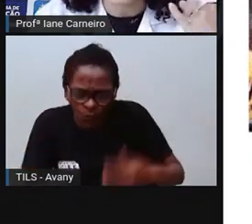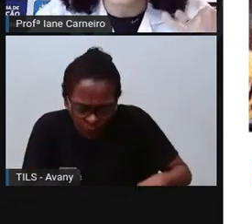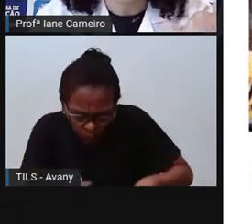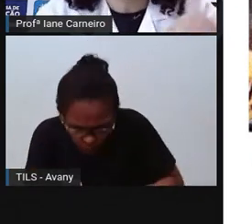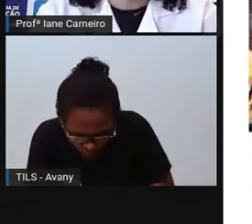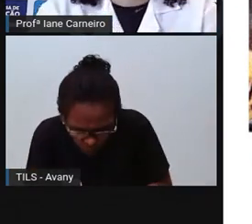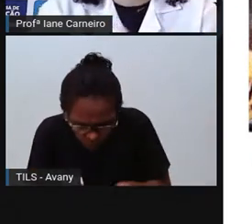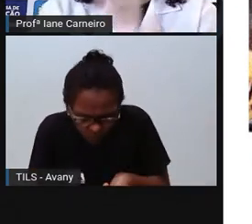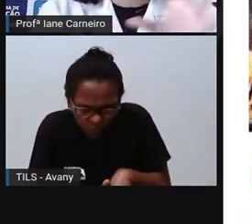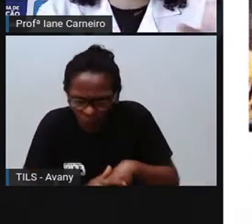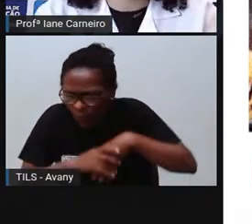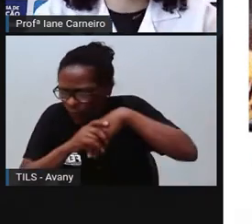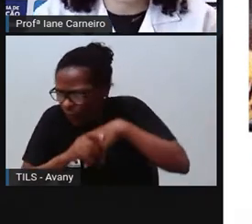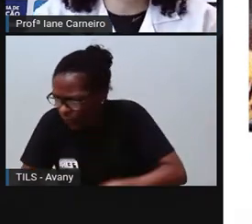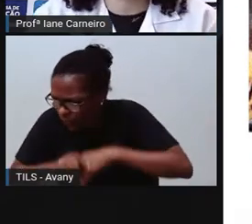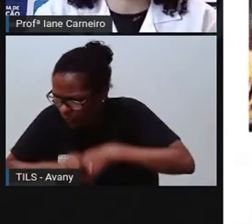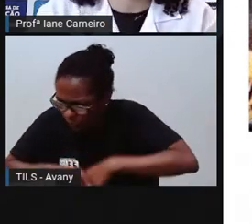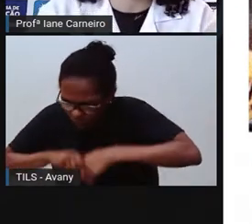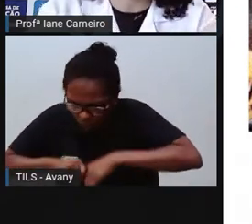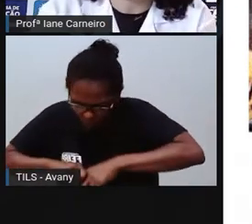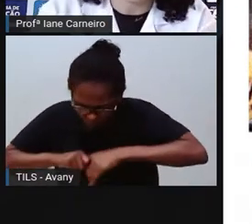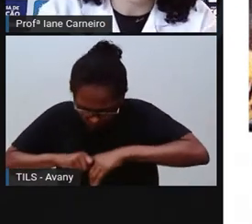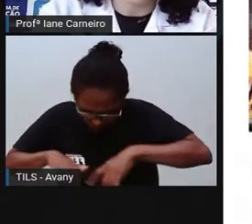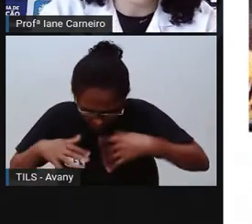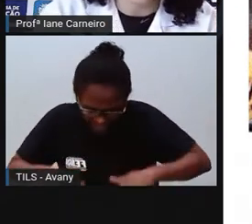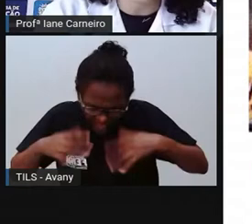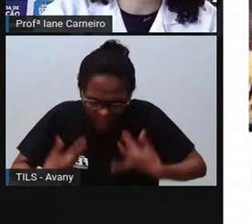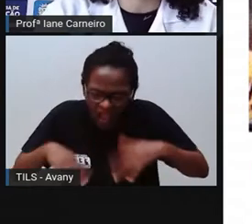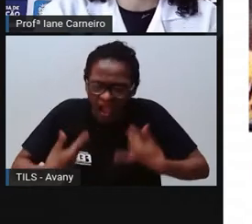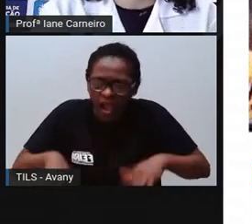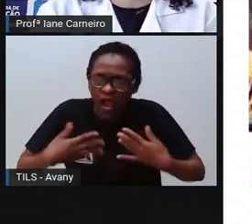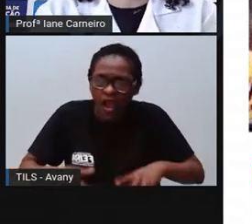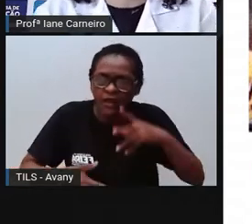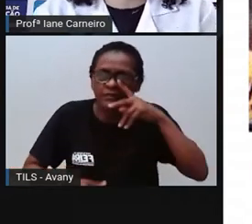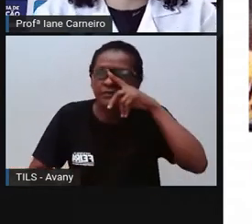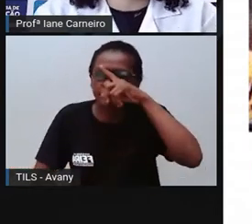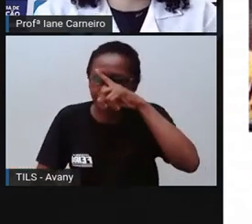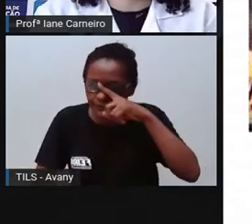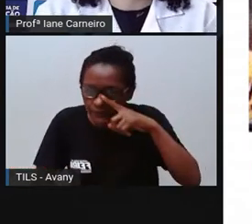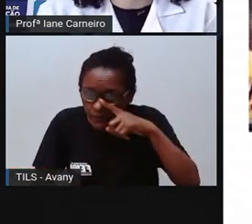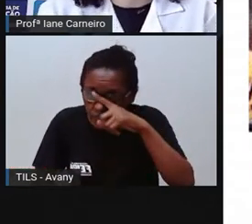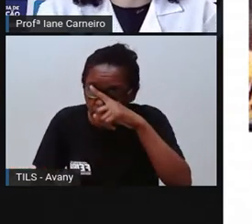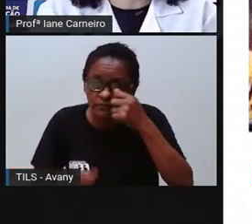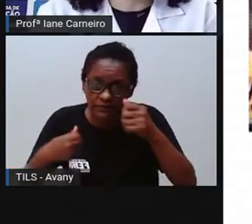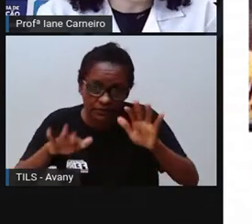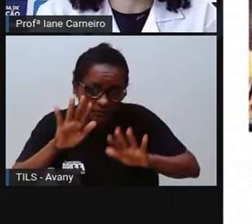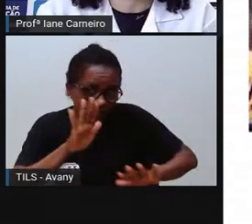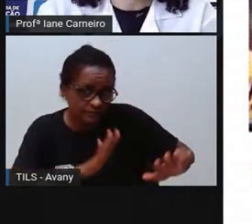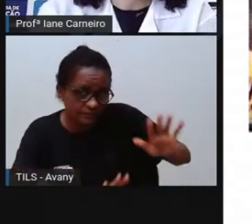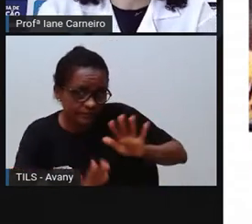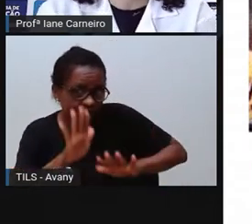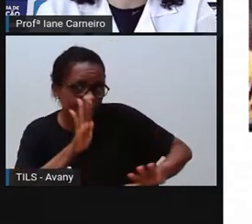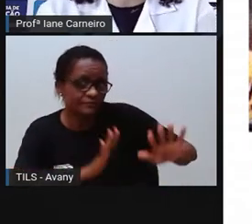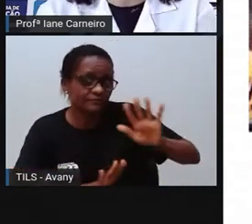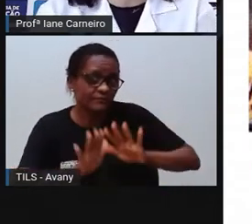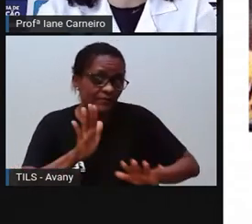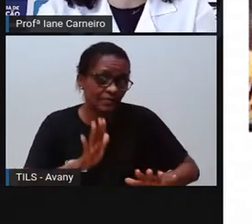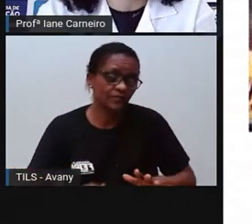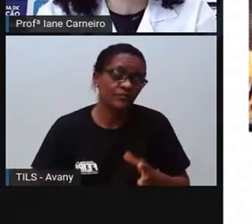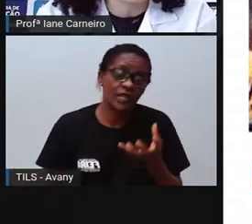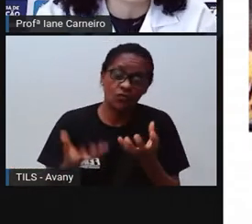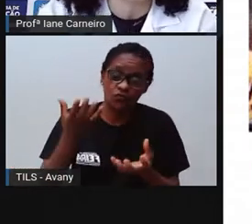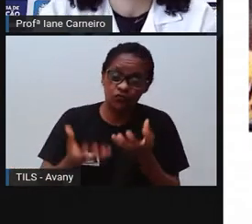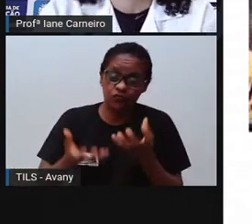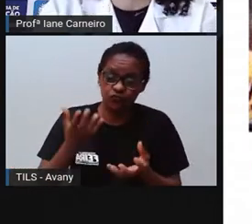sobre isso, né? Que a criança não pode encostar perto do fogão, perto do forno, né? Pode estar ligado, porque pode provocar